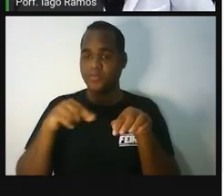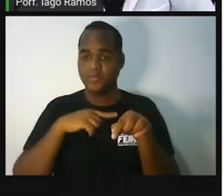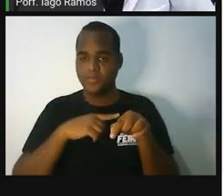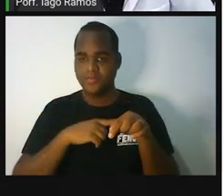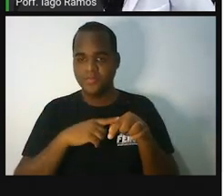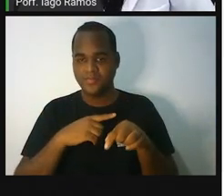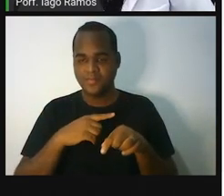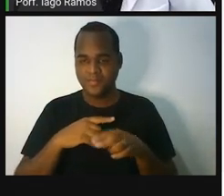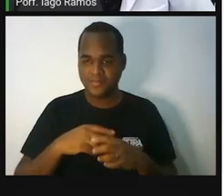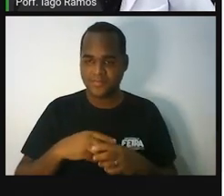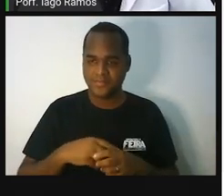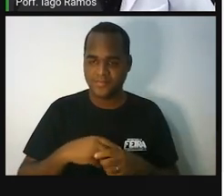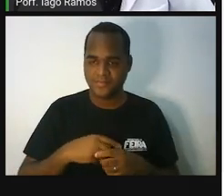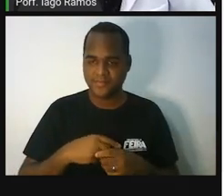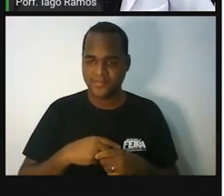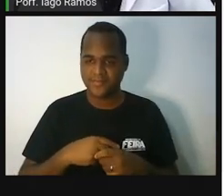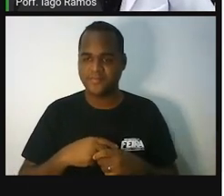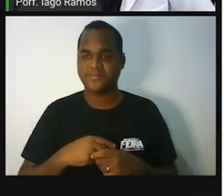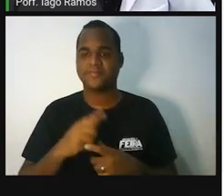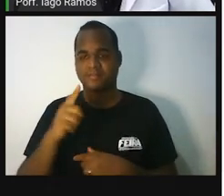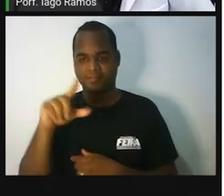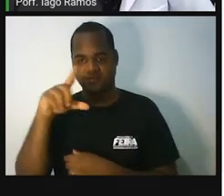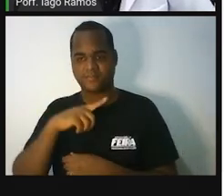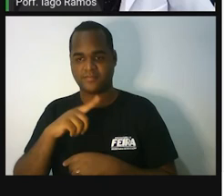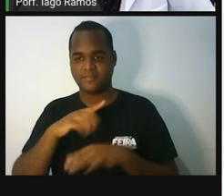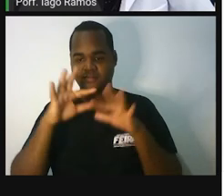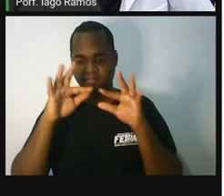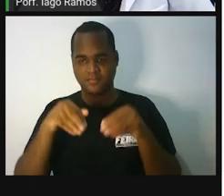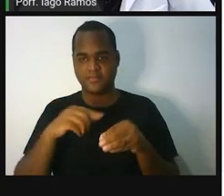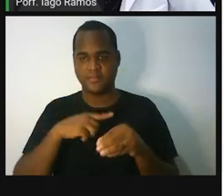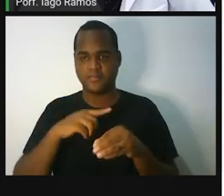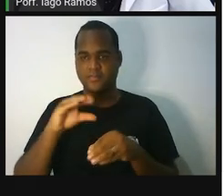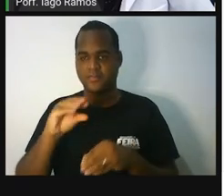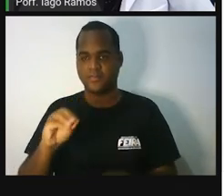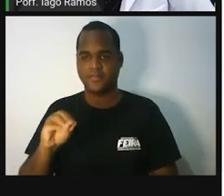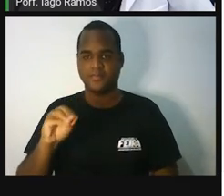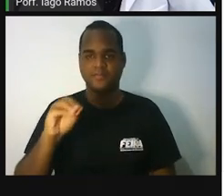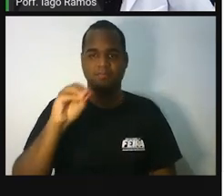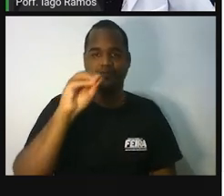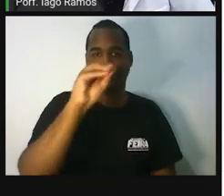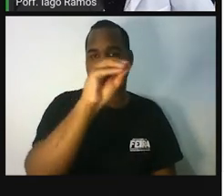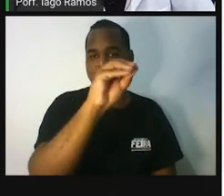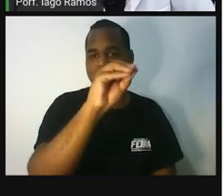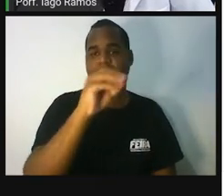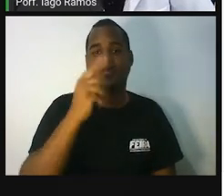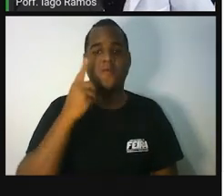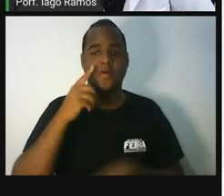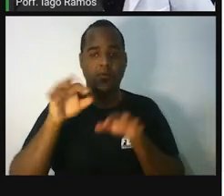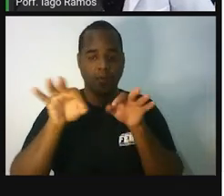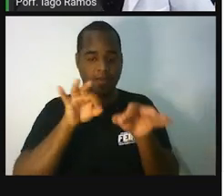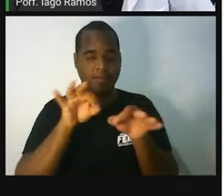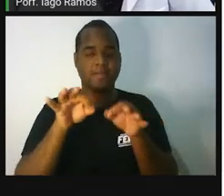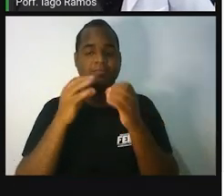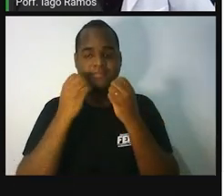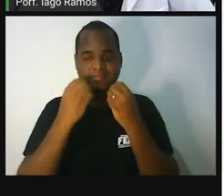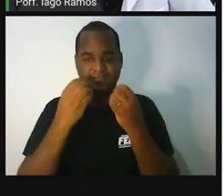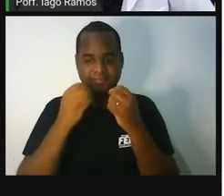passo. Que ele está aqui embaixo. Eu vou levar ele lá para cima para ficar organizadinho.